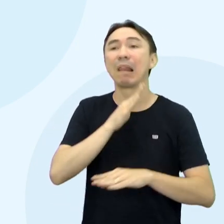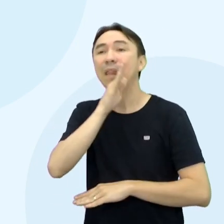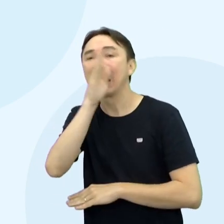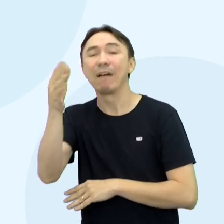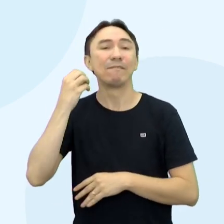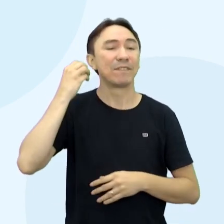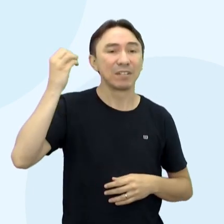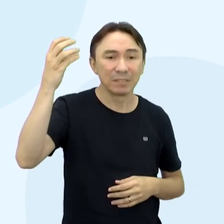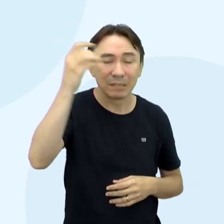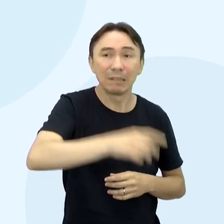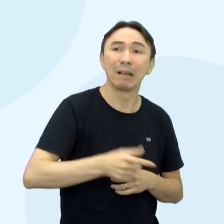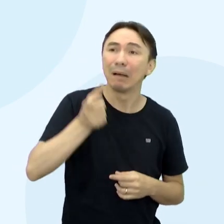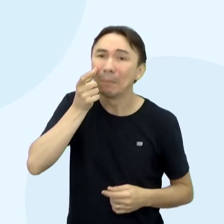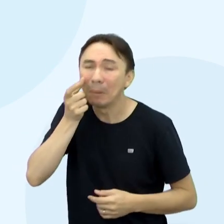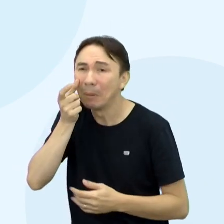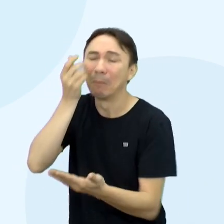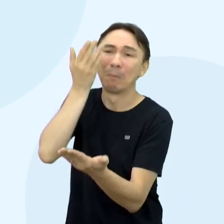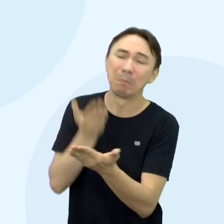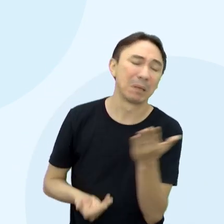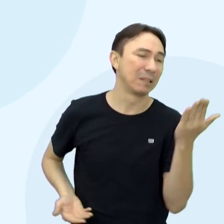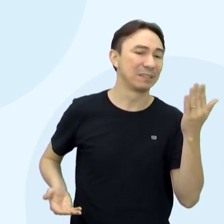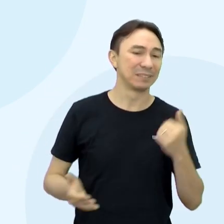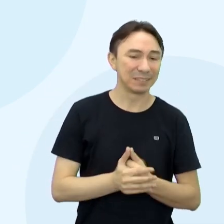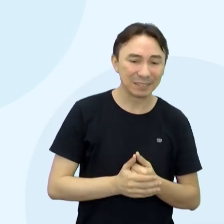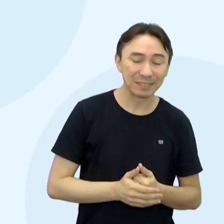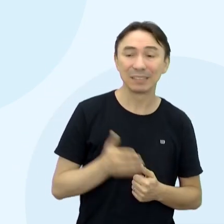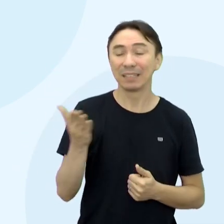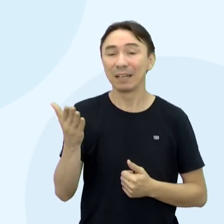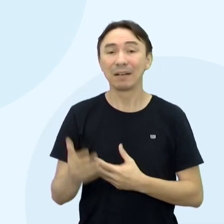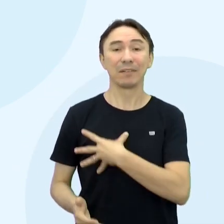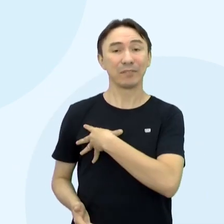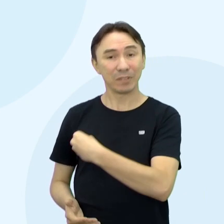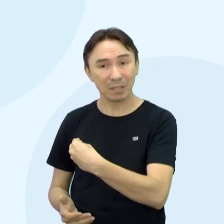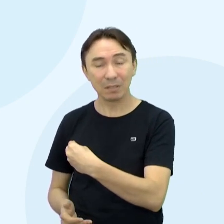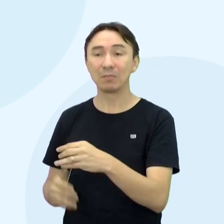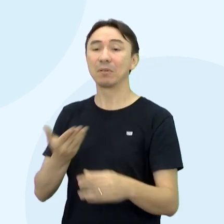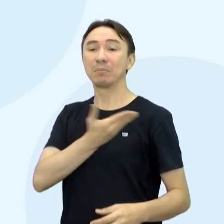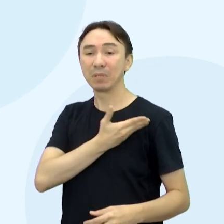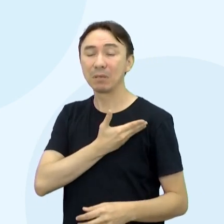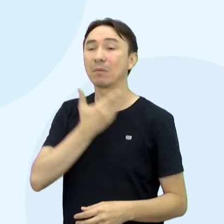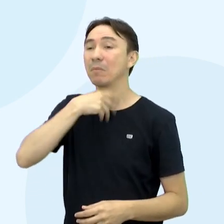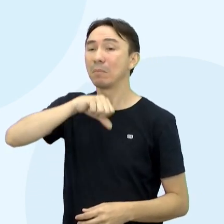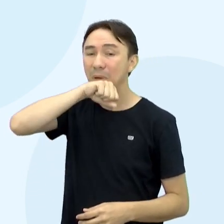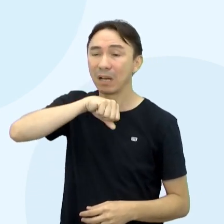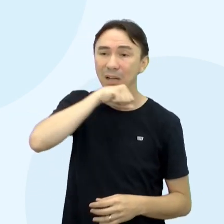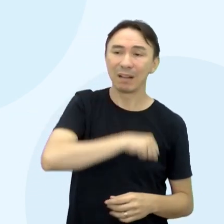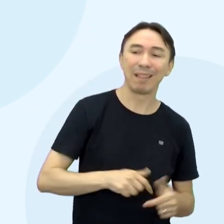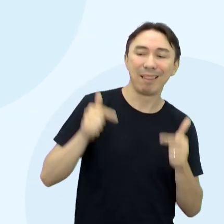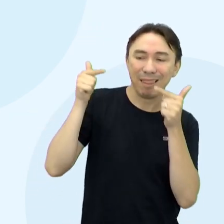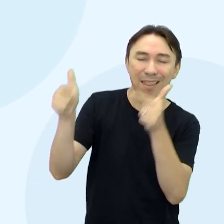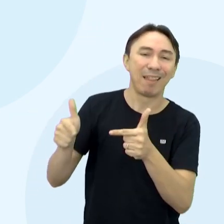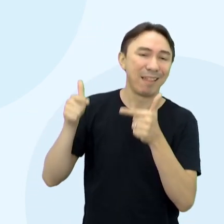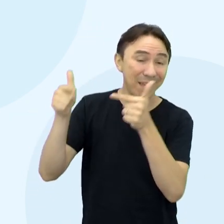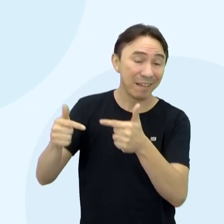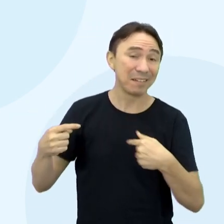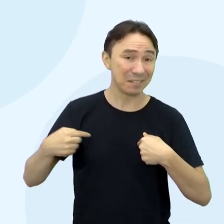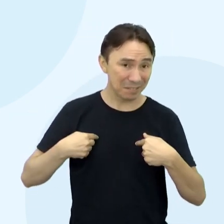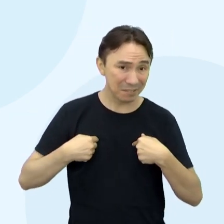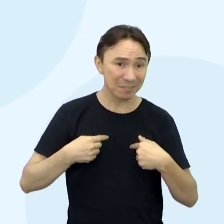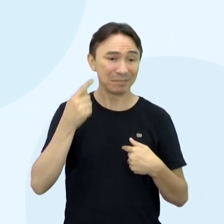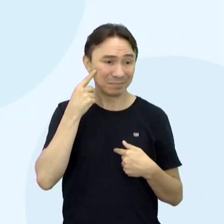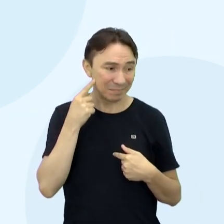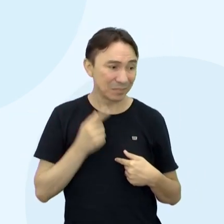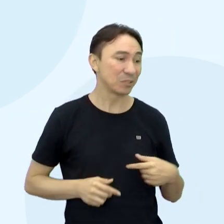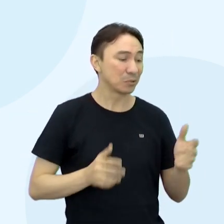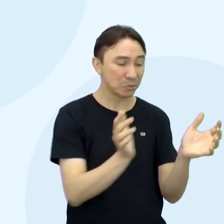do amigo Pai, filho Torço para o time rival Do time do meu pai E isso aconteceu por motivos que até